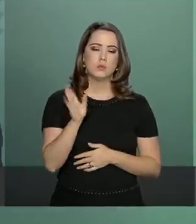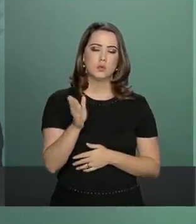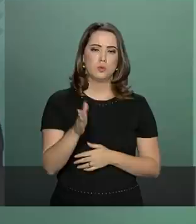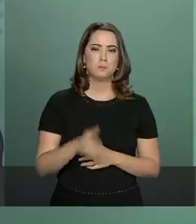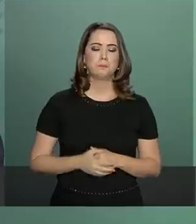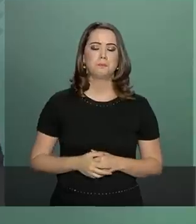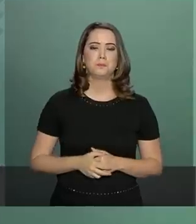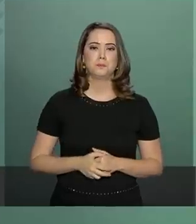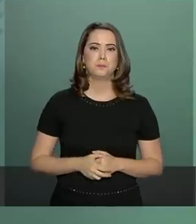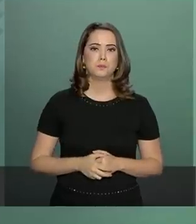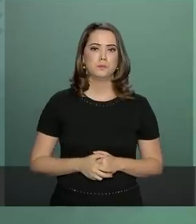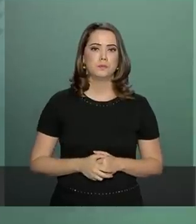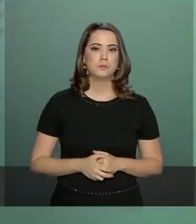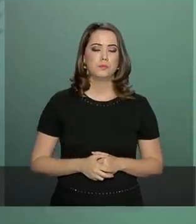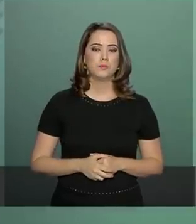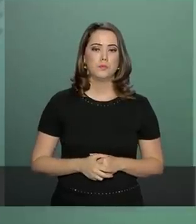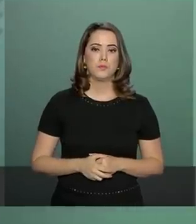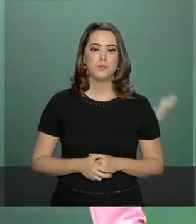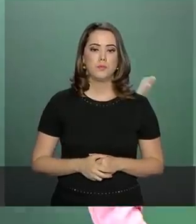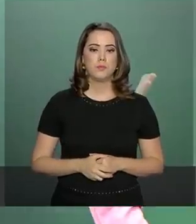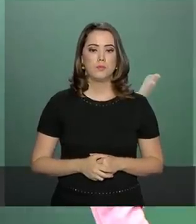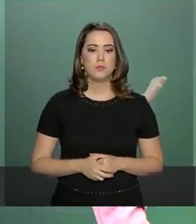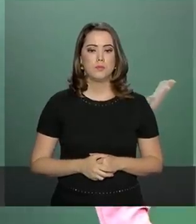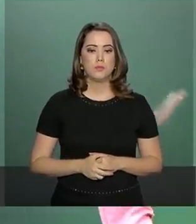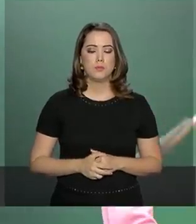iluminamos há pouco.